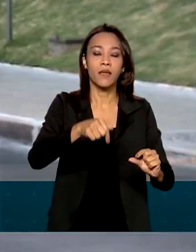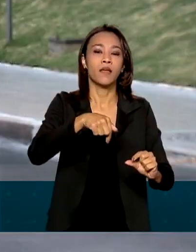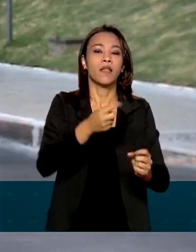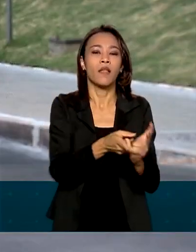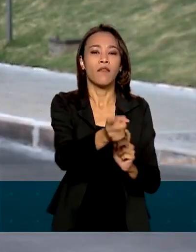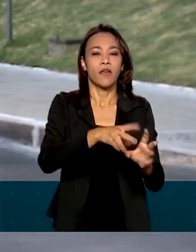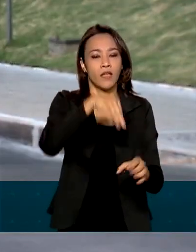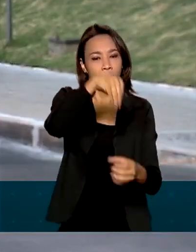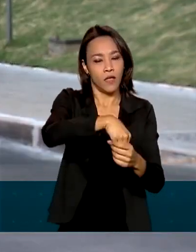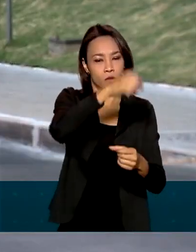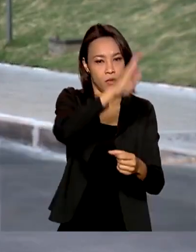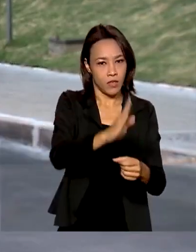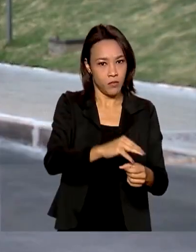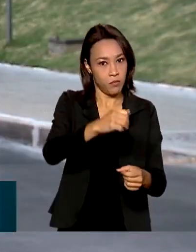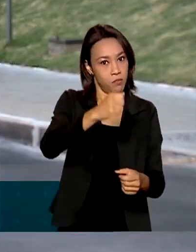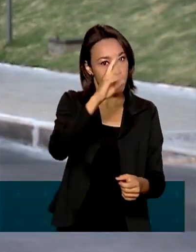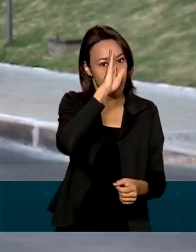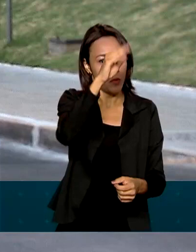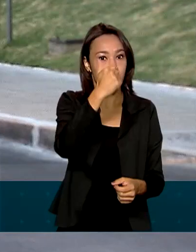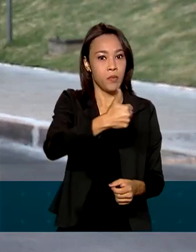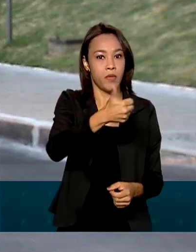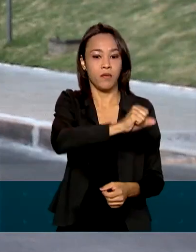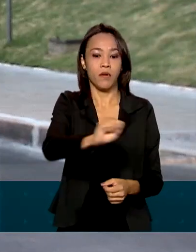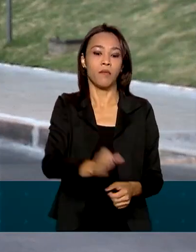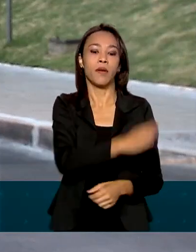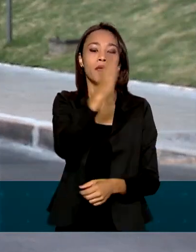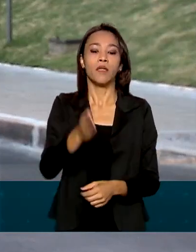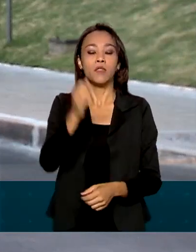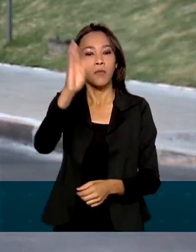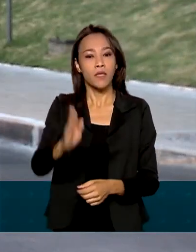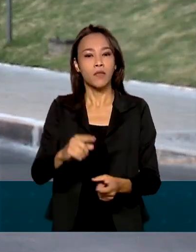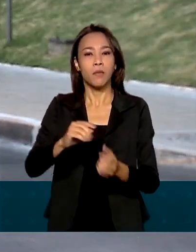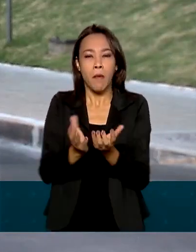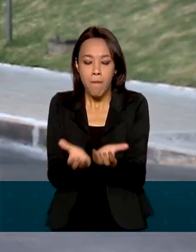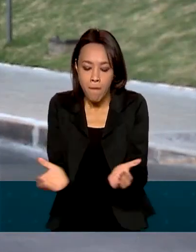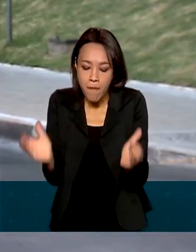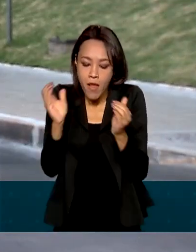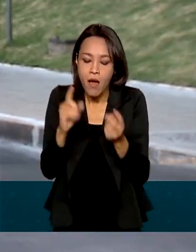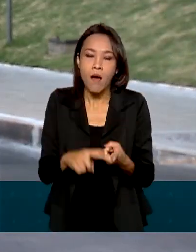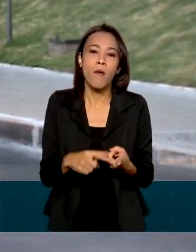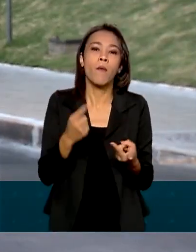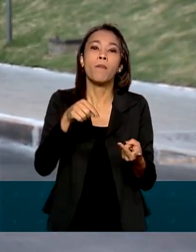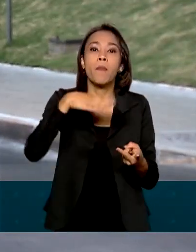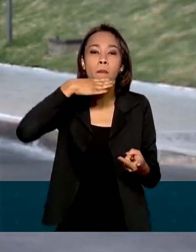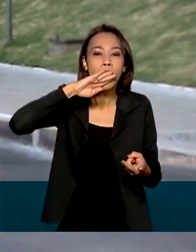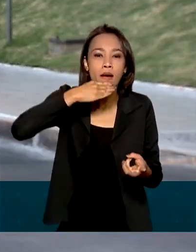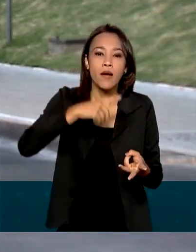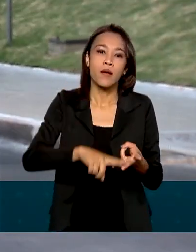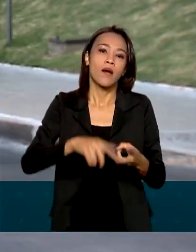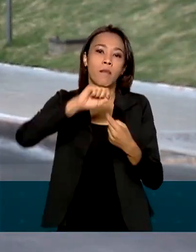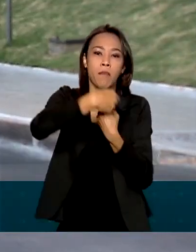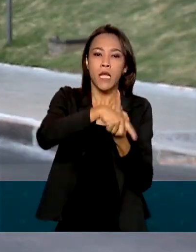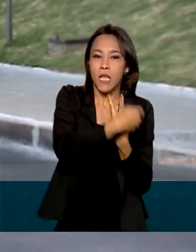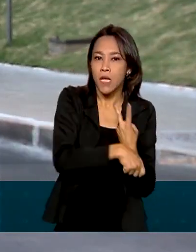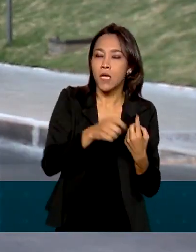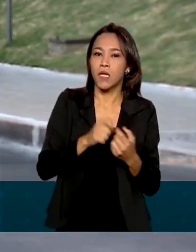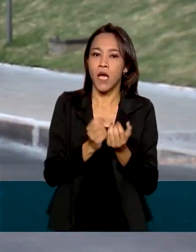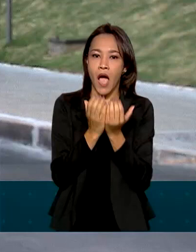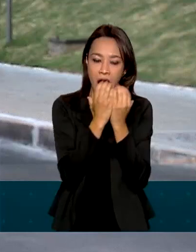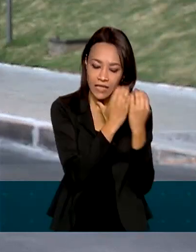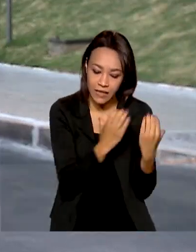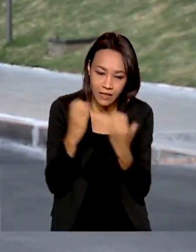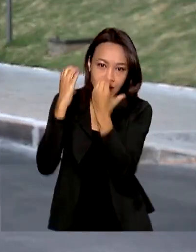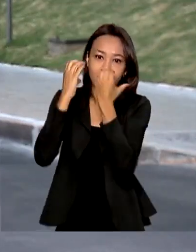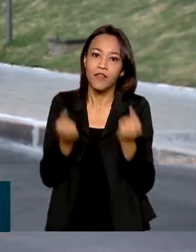semestre. O país teve bom desempenho também na exportação de melão, manga, limão, banana e melancia. O volume total de